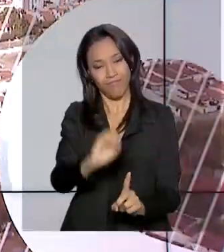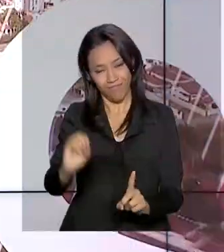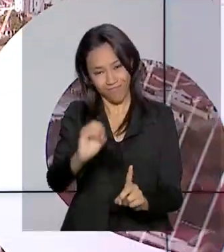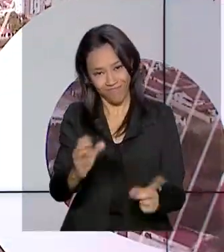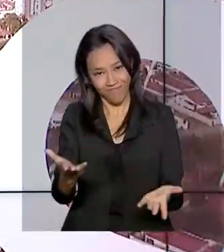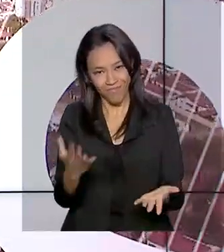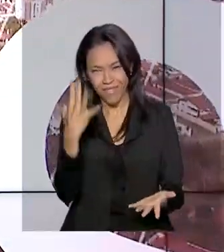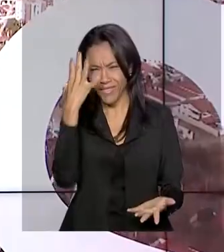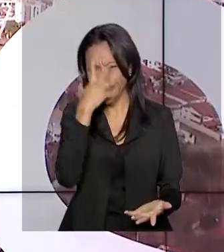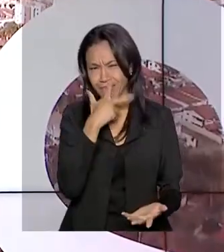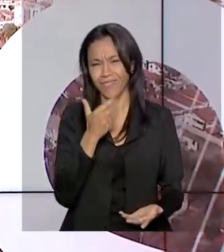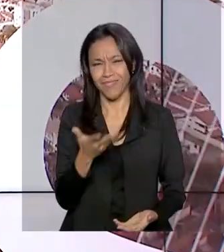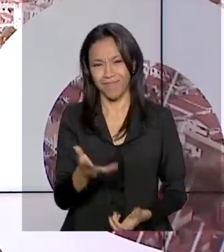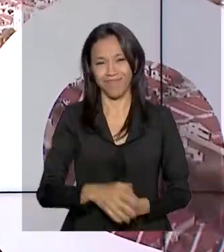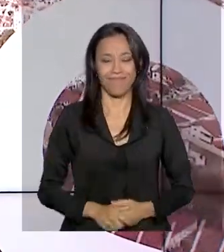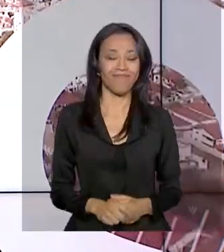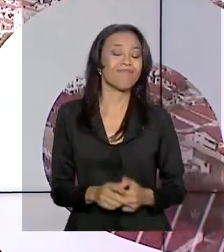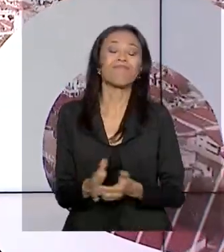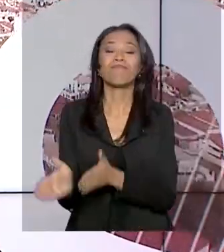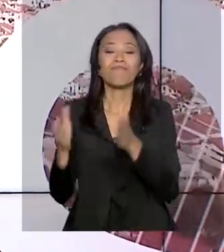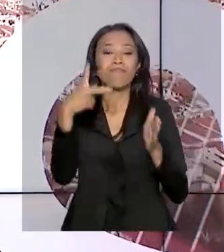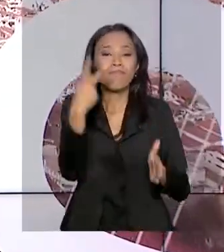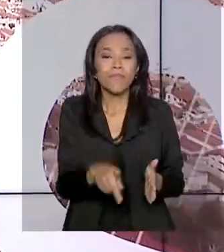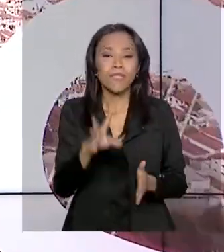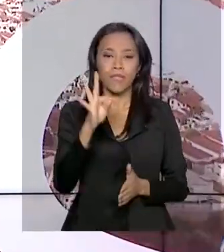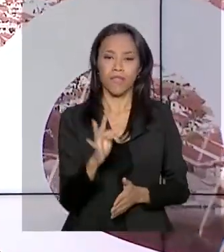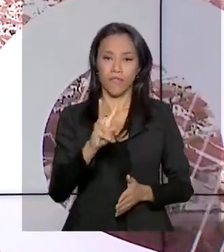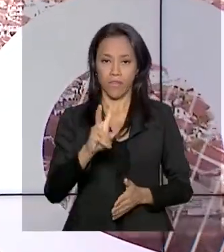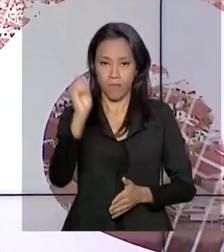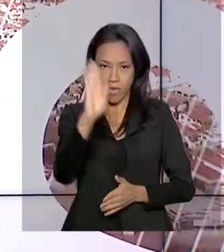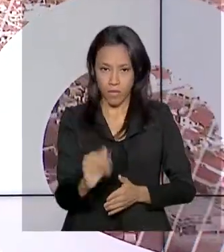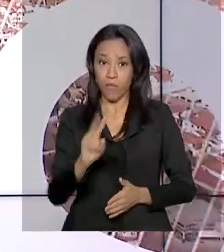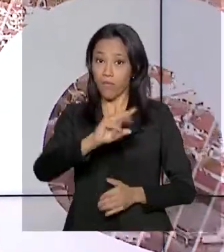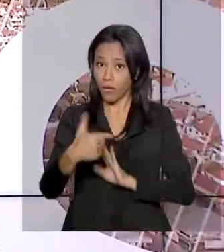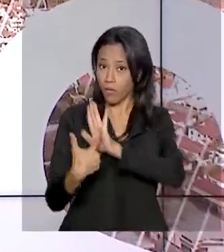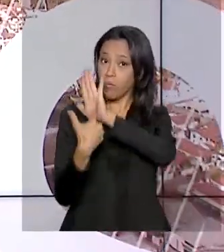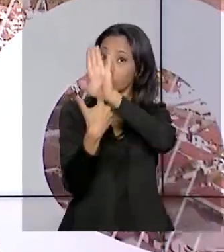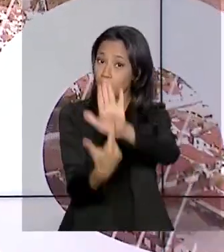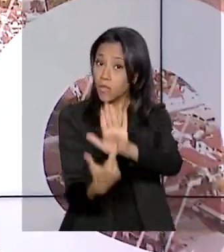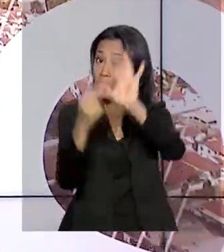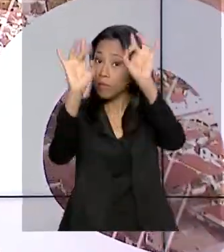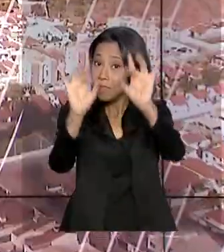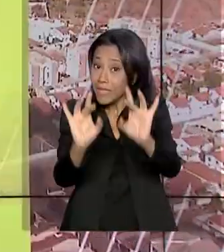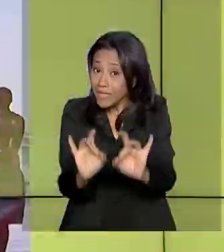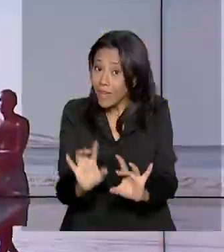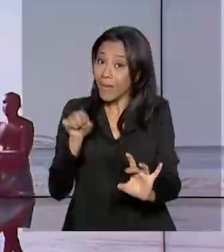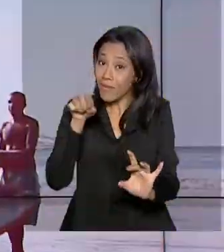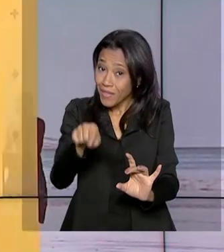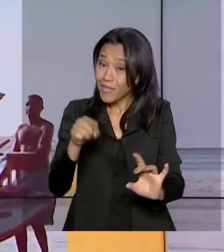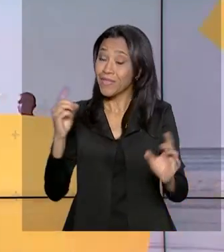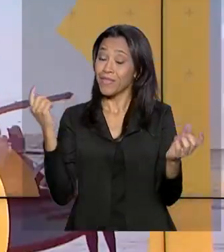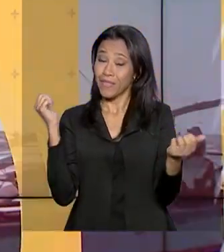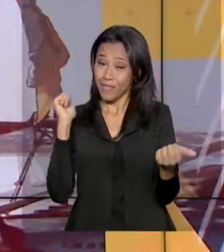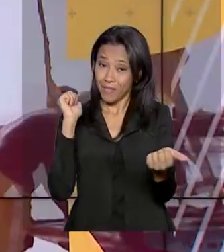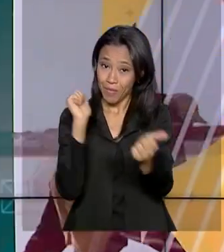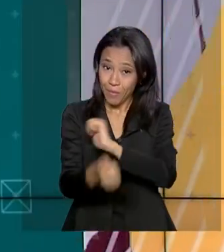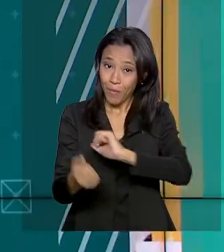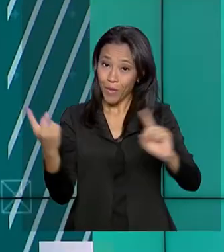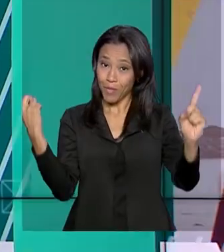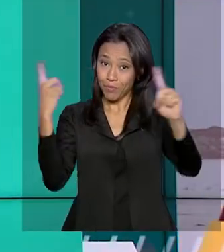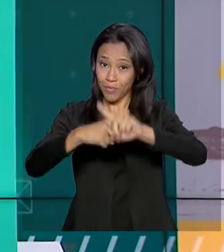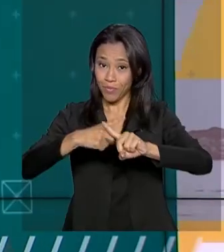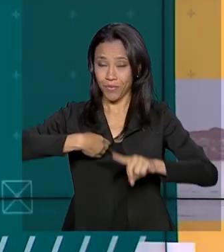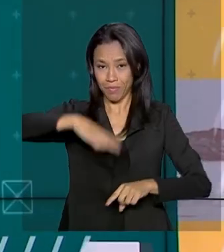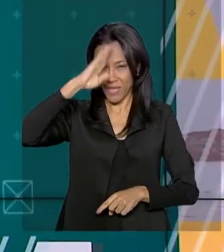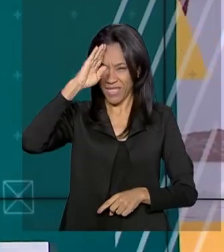Muito lindas as imagens. A TV Brasil vai fazer uma cobertura especial desta edição dos Jogos Mundiais Militares.